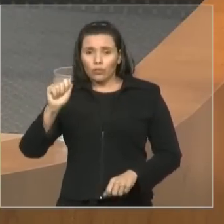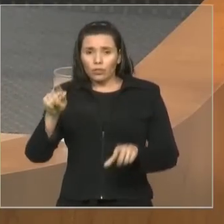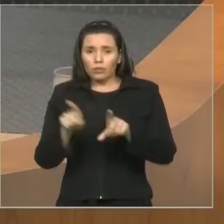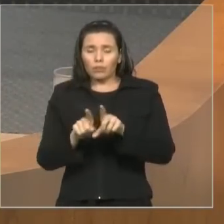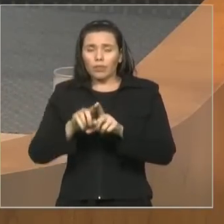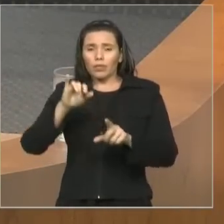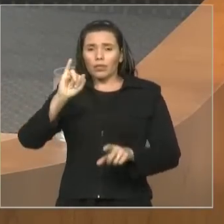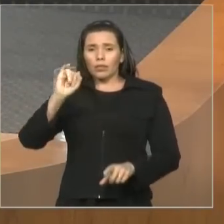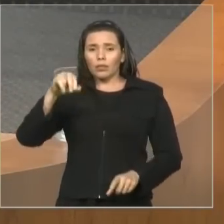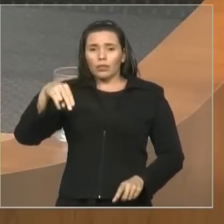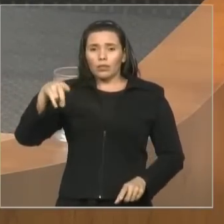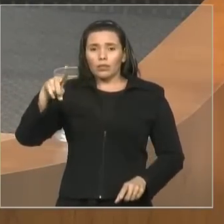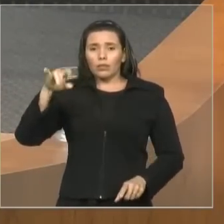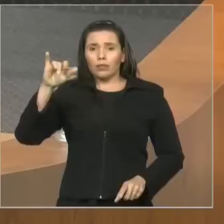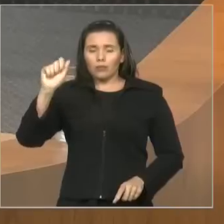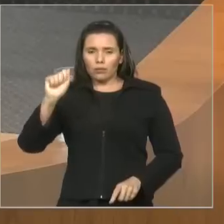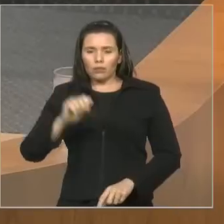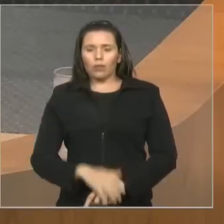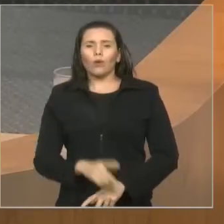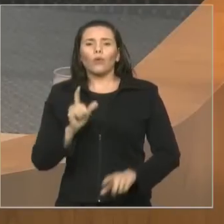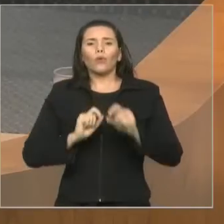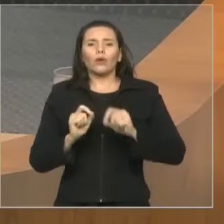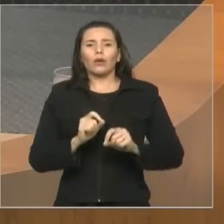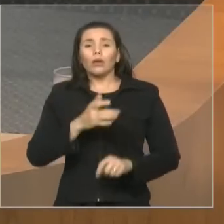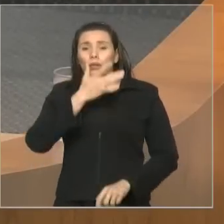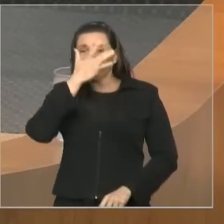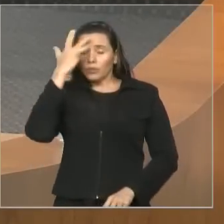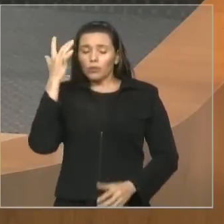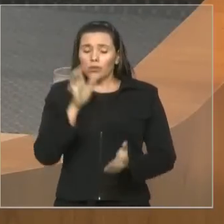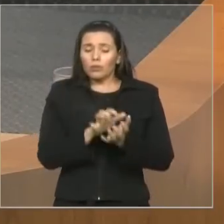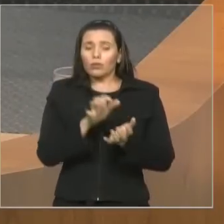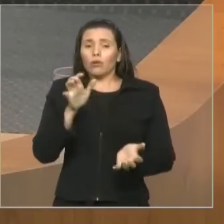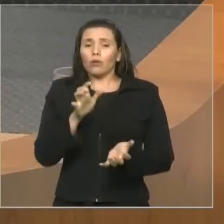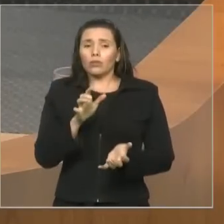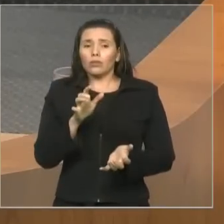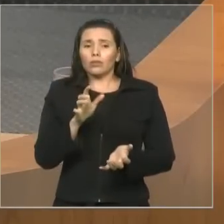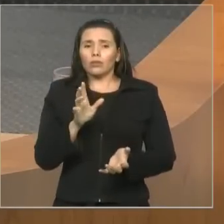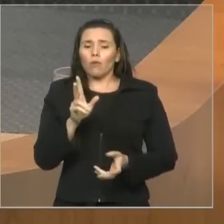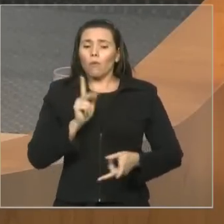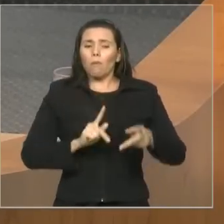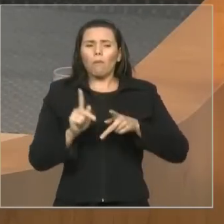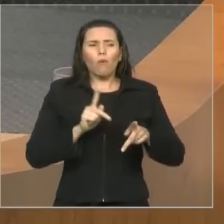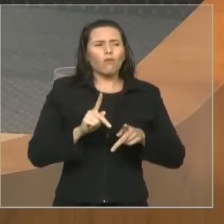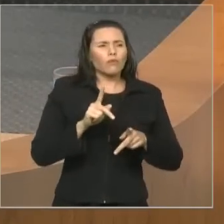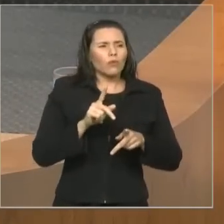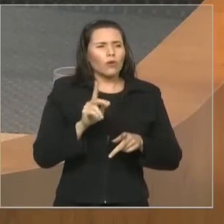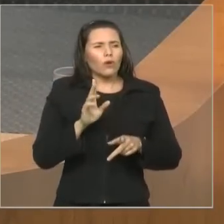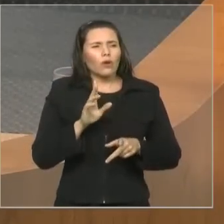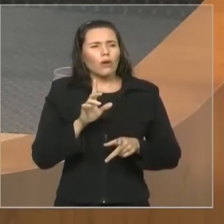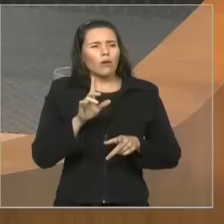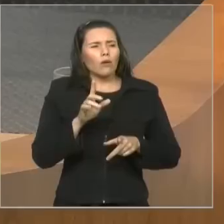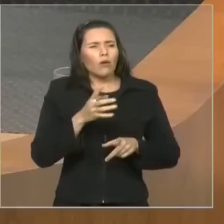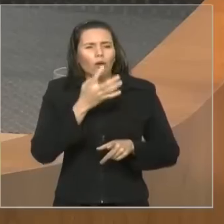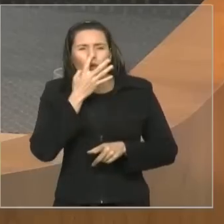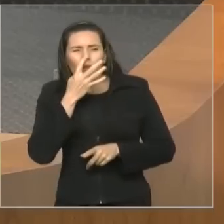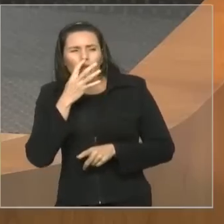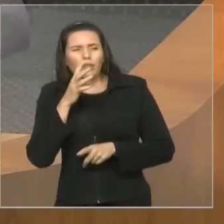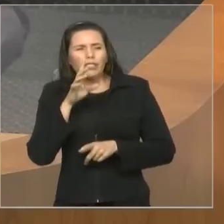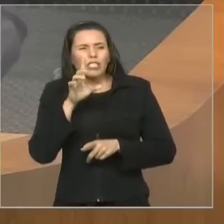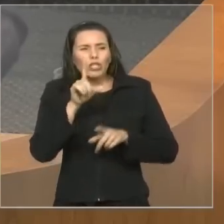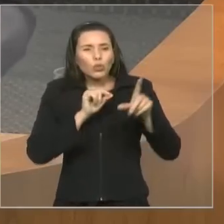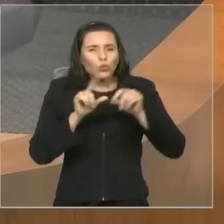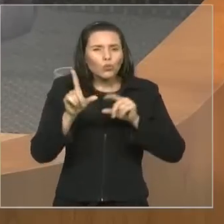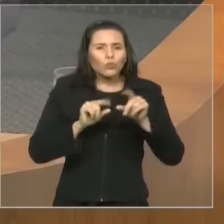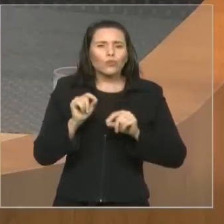de trás. Começavam a crescer em relação a isso. Era preciso conter a tirania que, naquela época, era feita pela